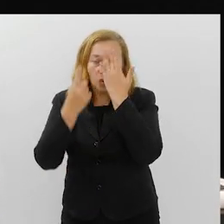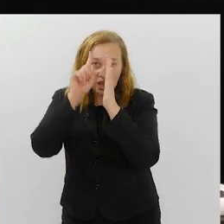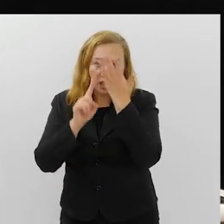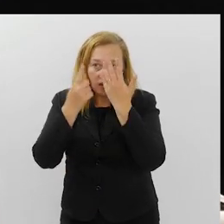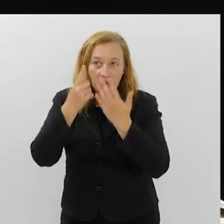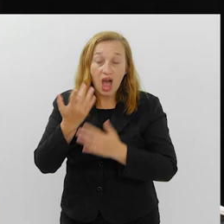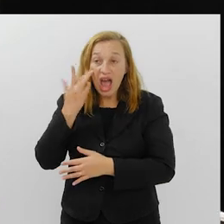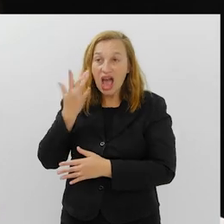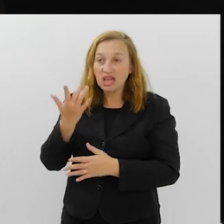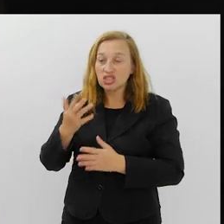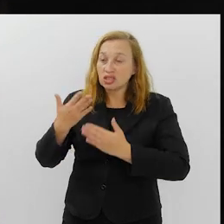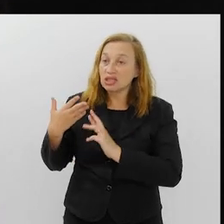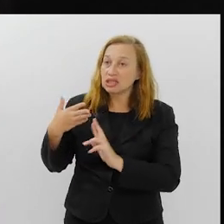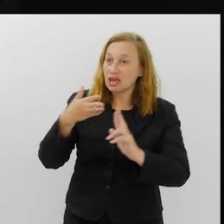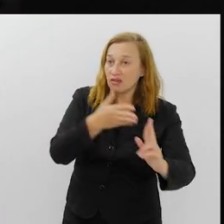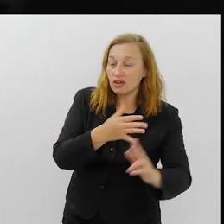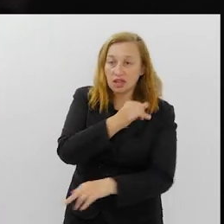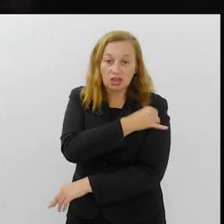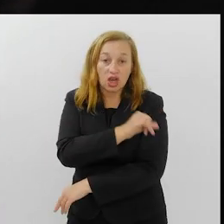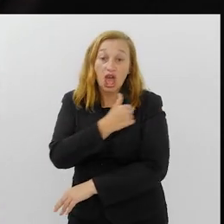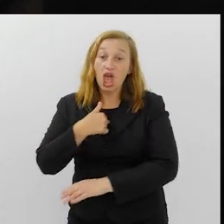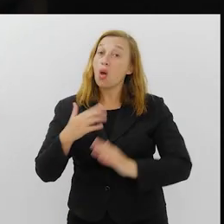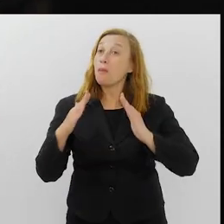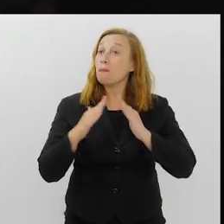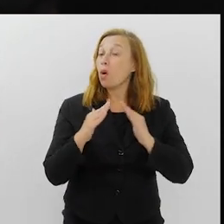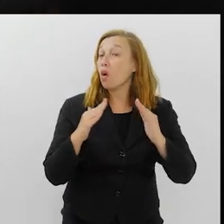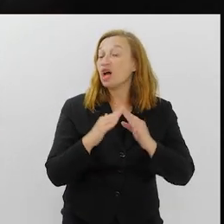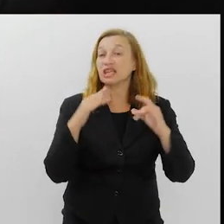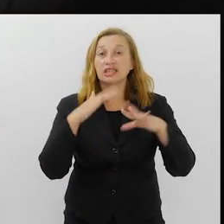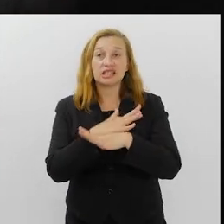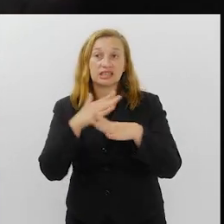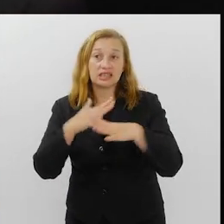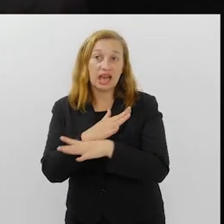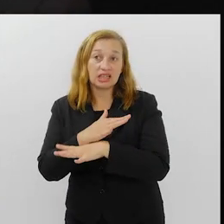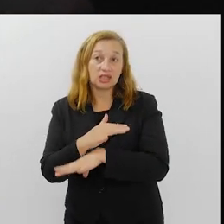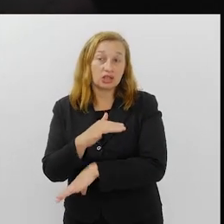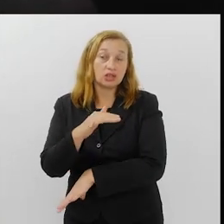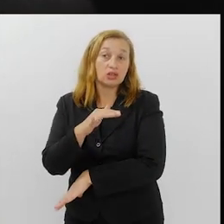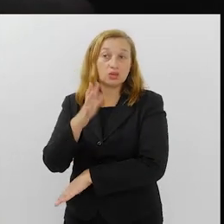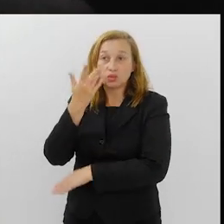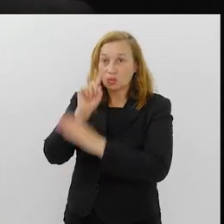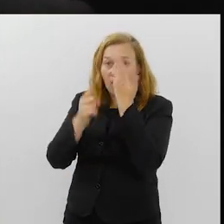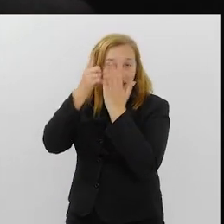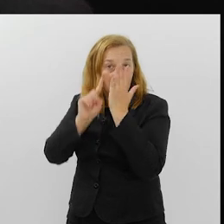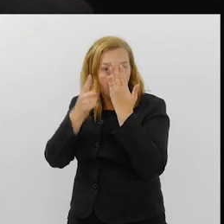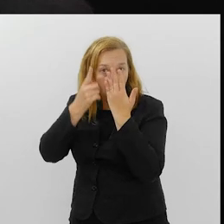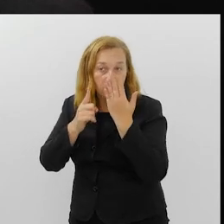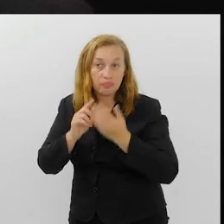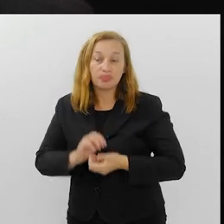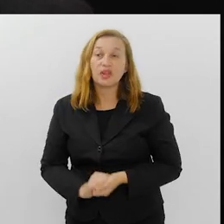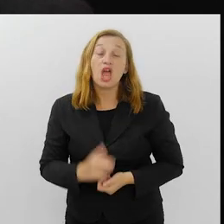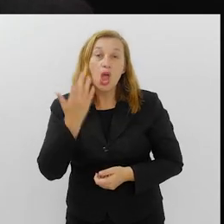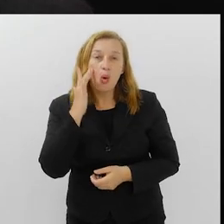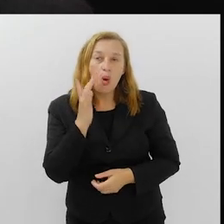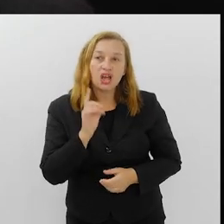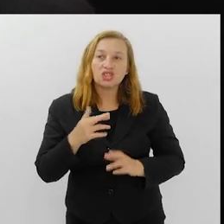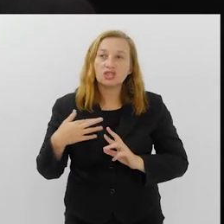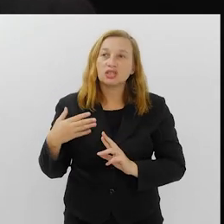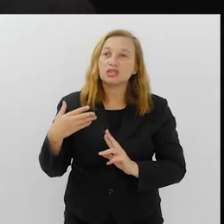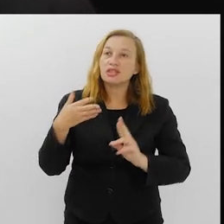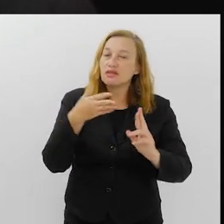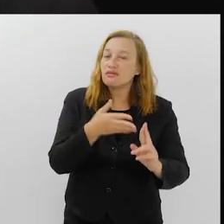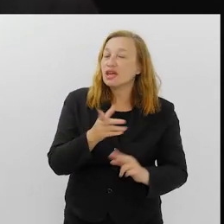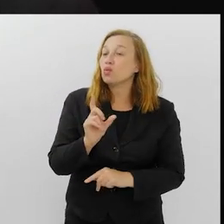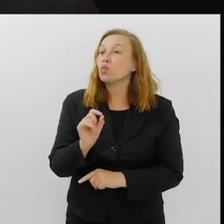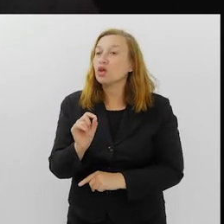deve sempre se referir ao Rio de Janeiro. Eu moro na cidade do Carnaval. E eu acho que isso se